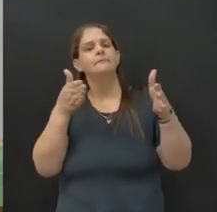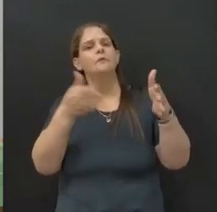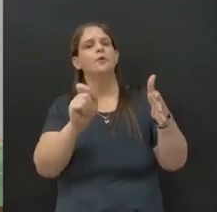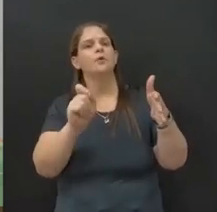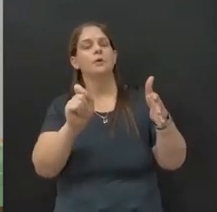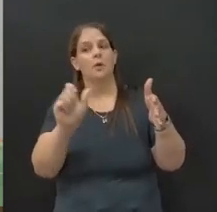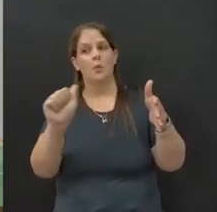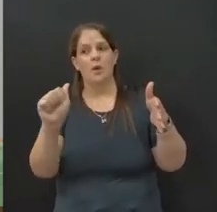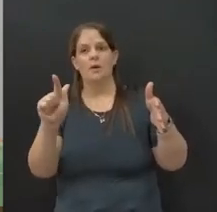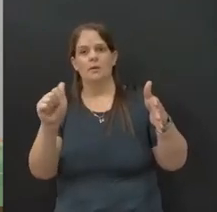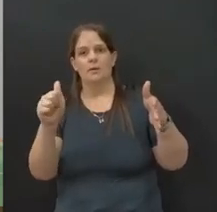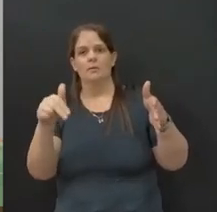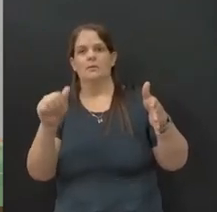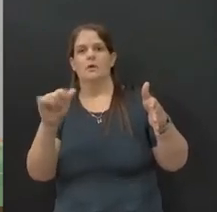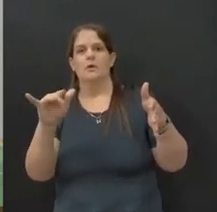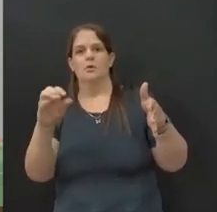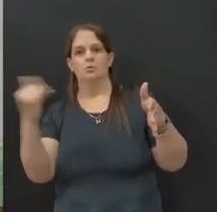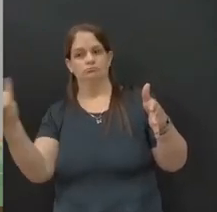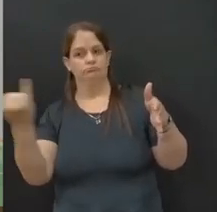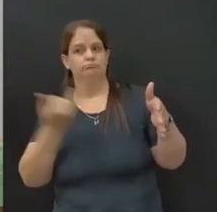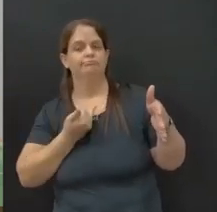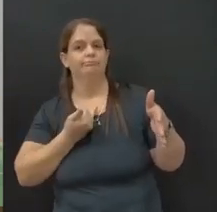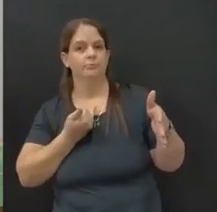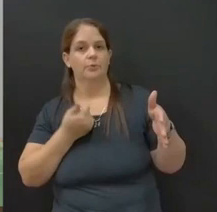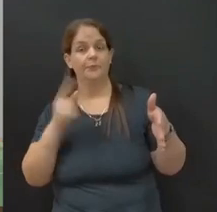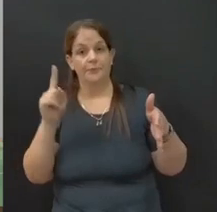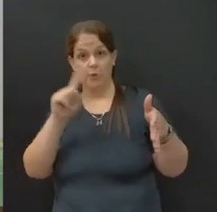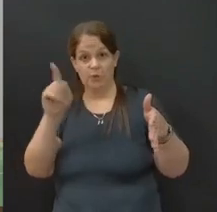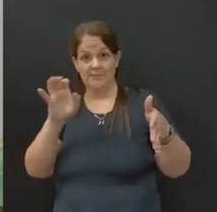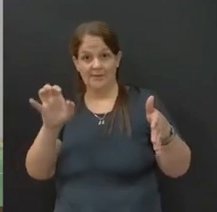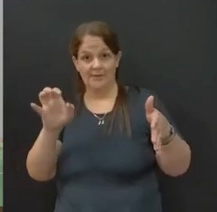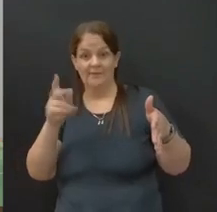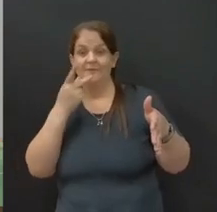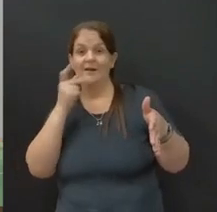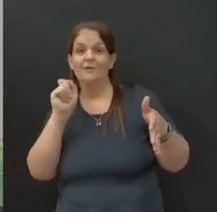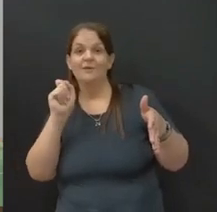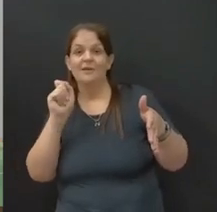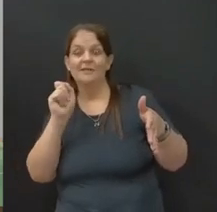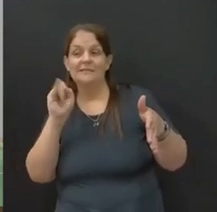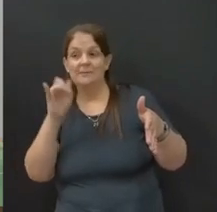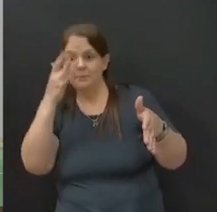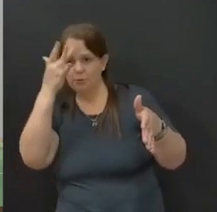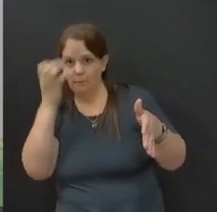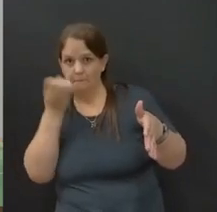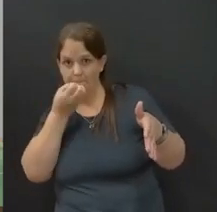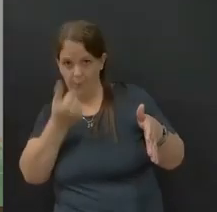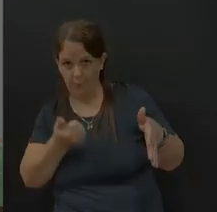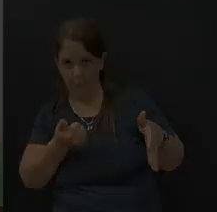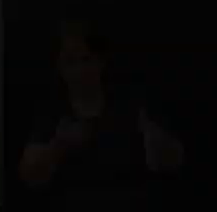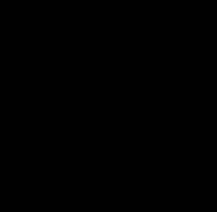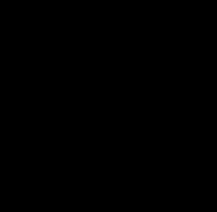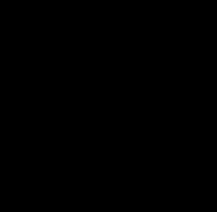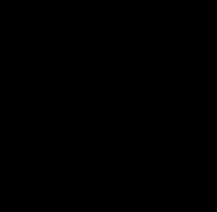confidenciou várias vezes, acho que é público isso. O Zé falava o seguinte, quem é bom, quem é bom está jogando. aí